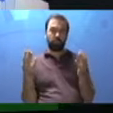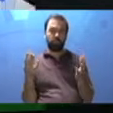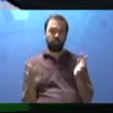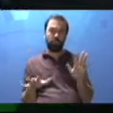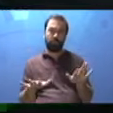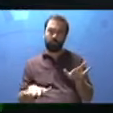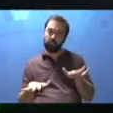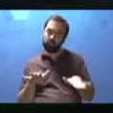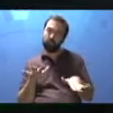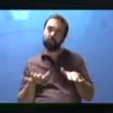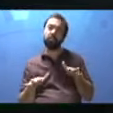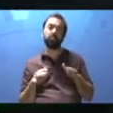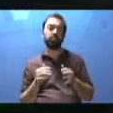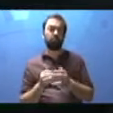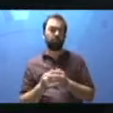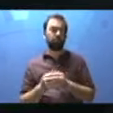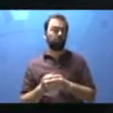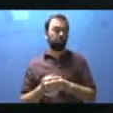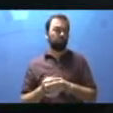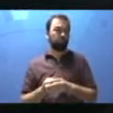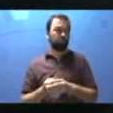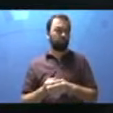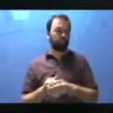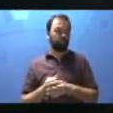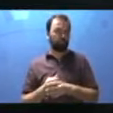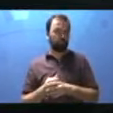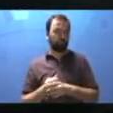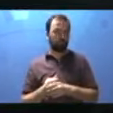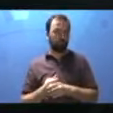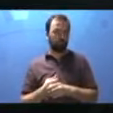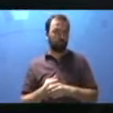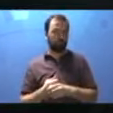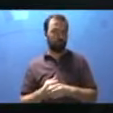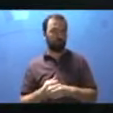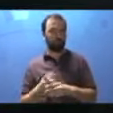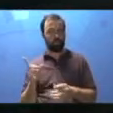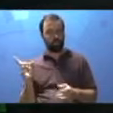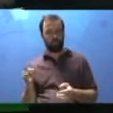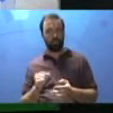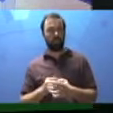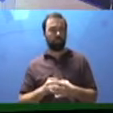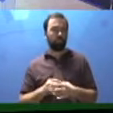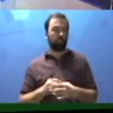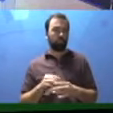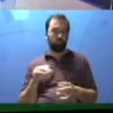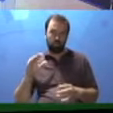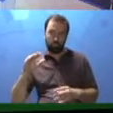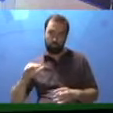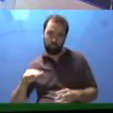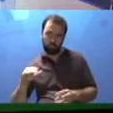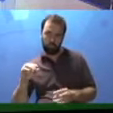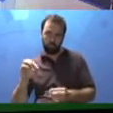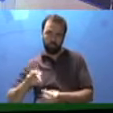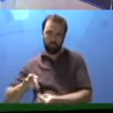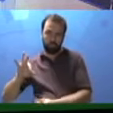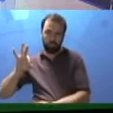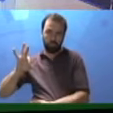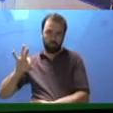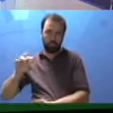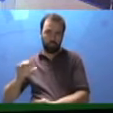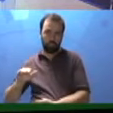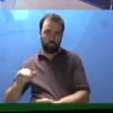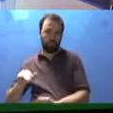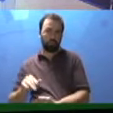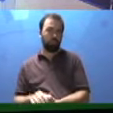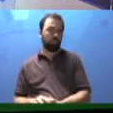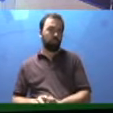impressão que eu estou mais alta. Aqui eu estou mais alta, eu não consigo ver tudo. E essa? Essa eu estou mais baixa. Eu consigo